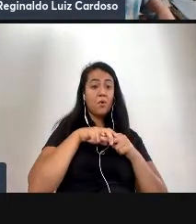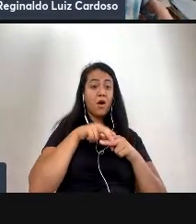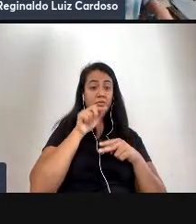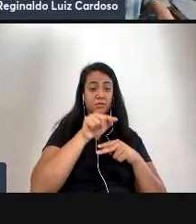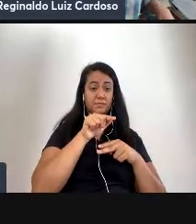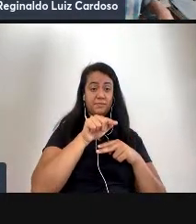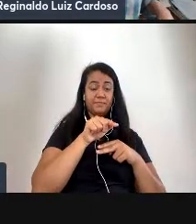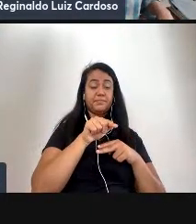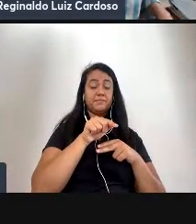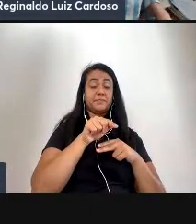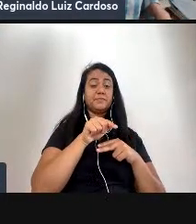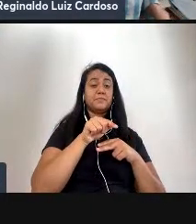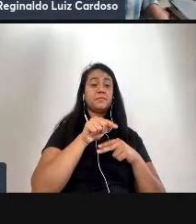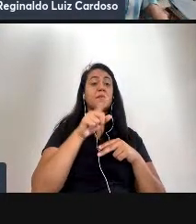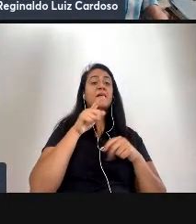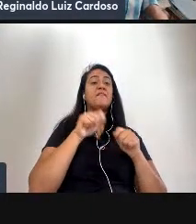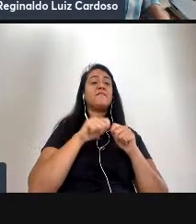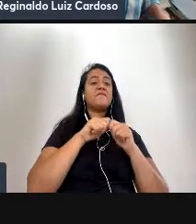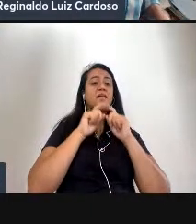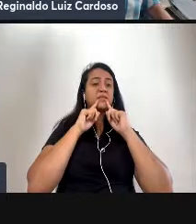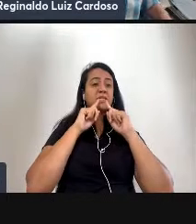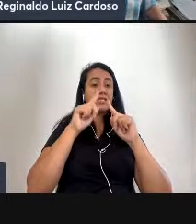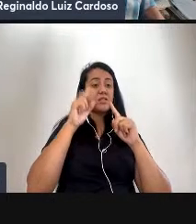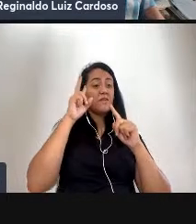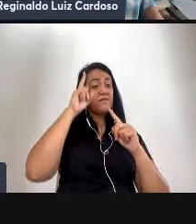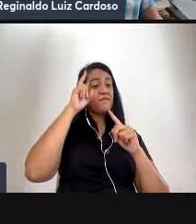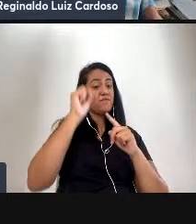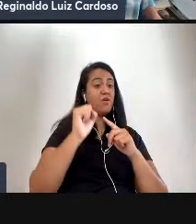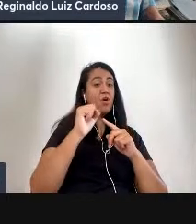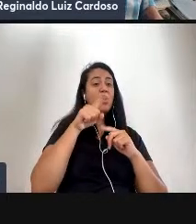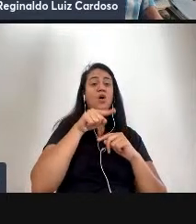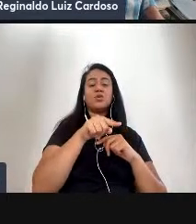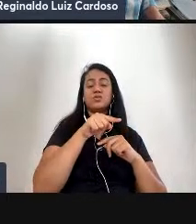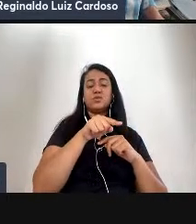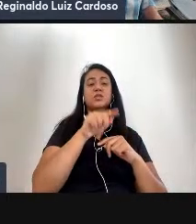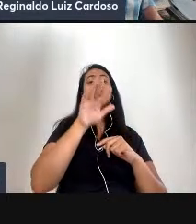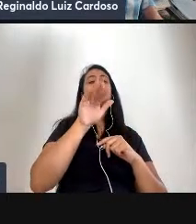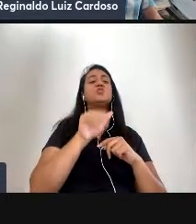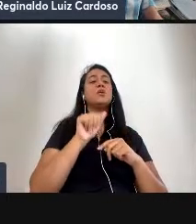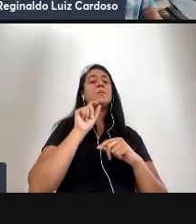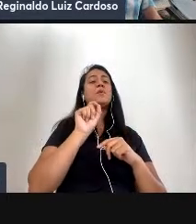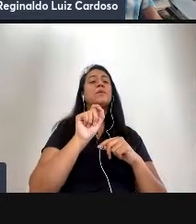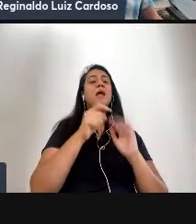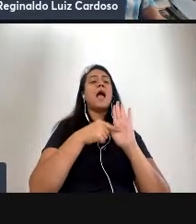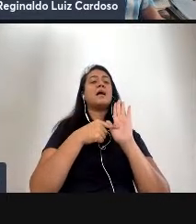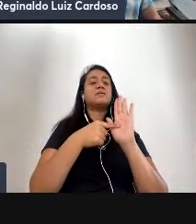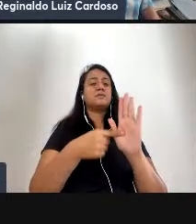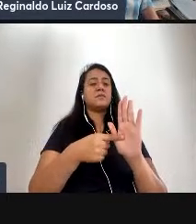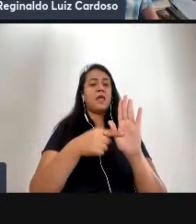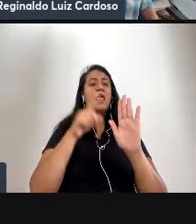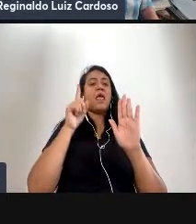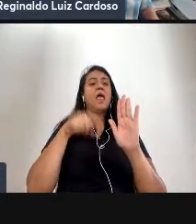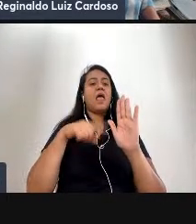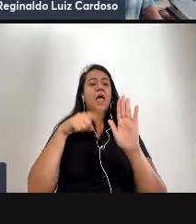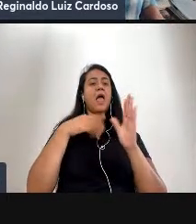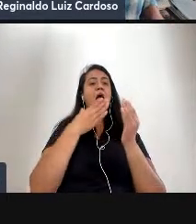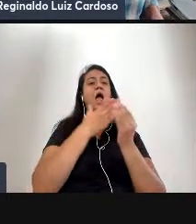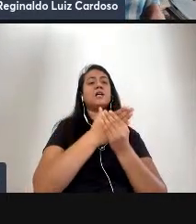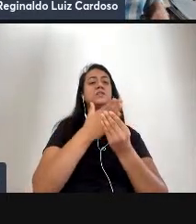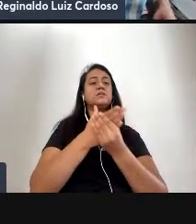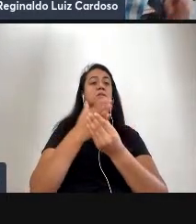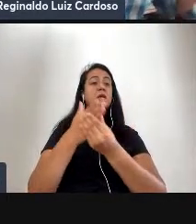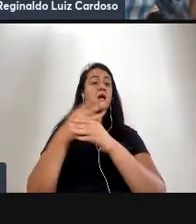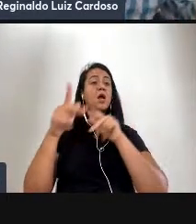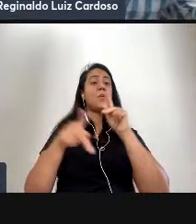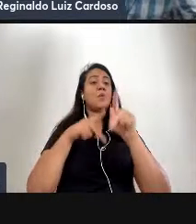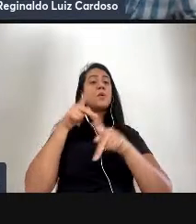e faz uma crítica muito forte chamando falando que a exposição é um arquivo etnográfico populista e instrumento